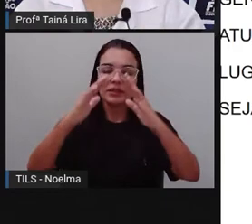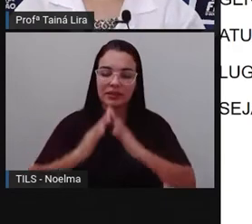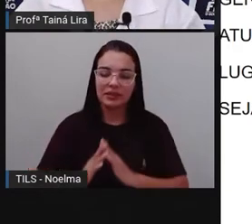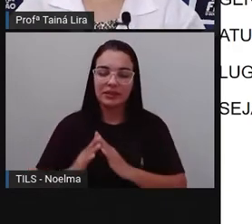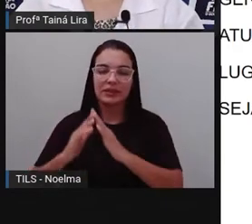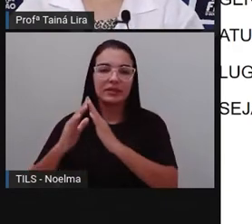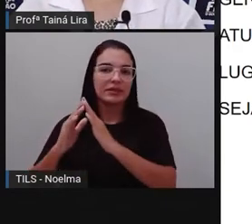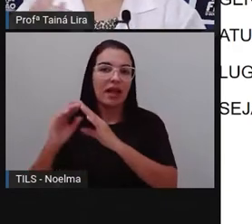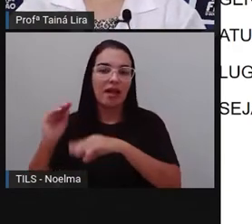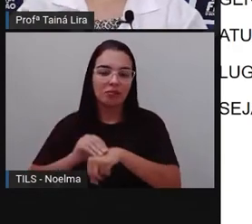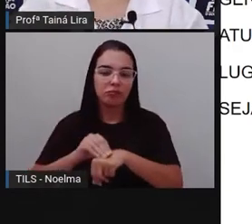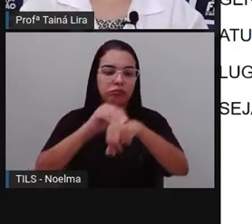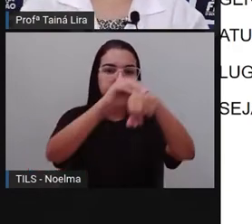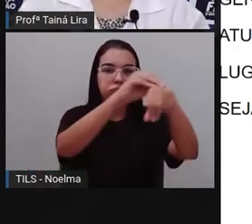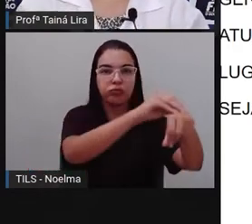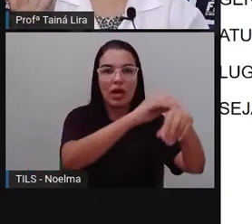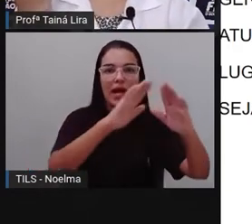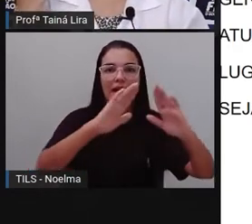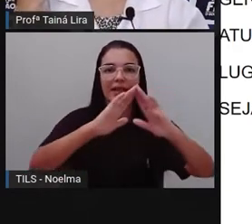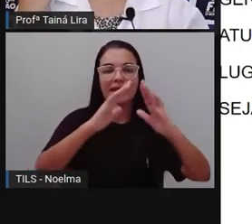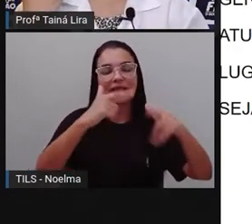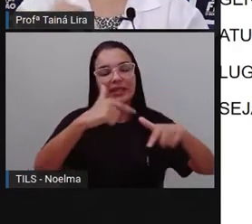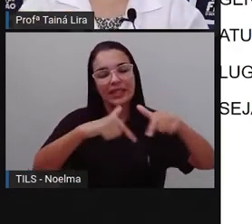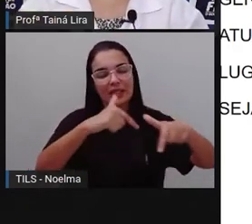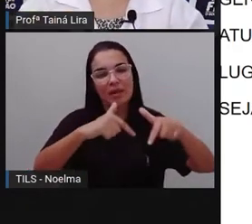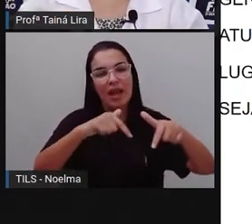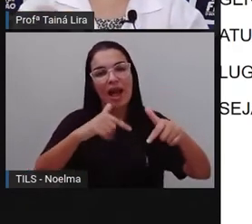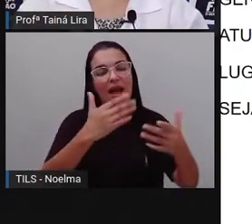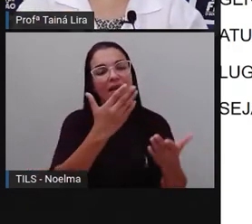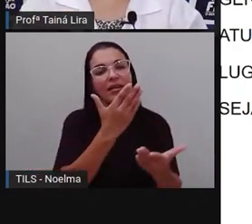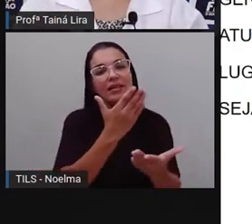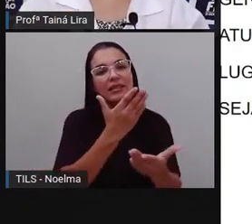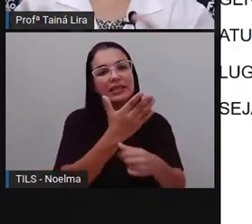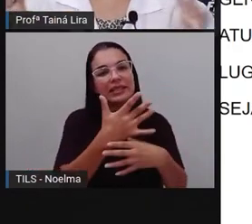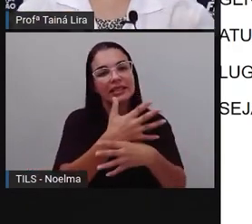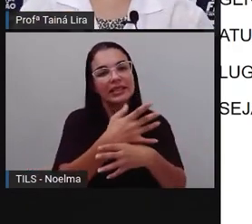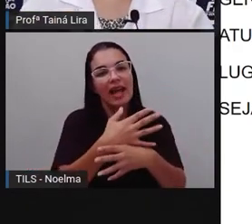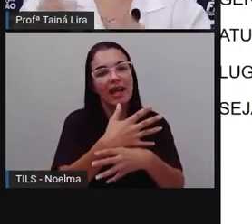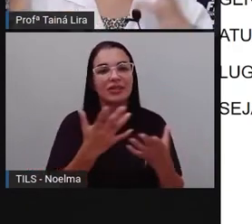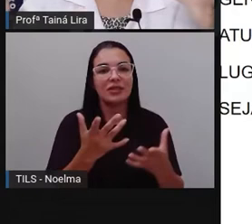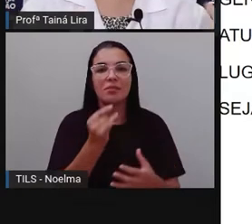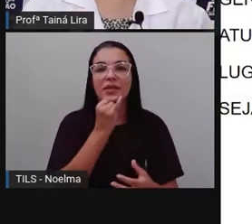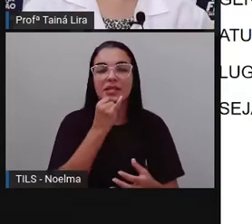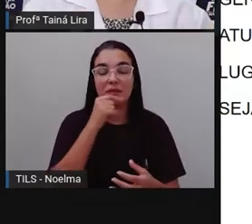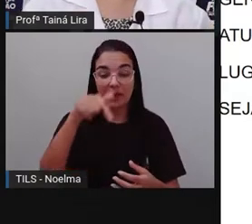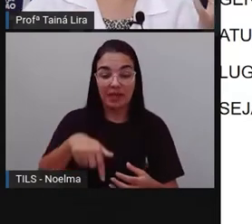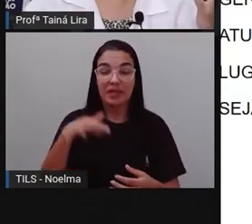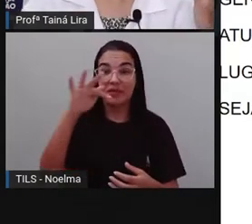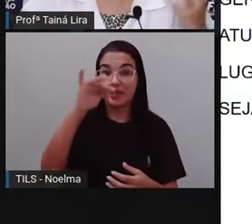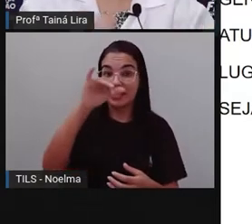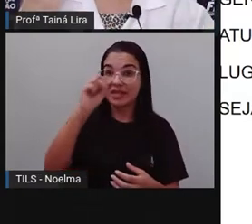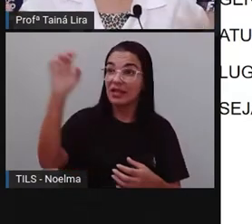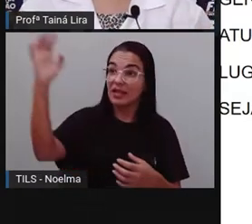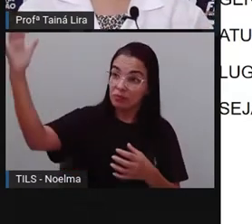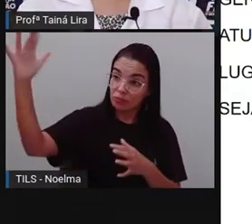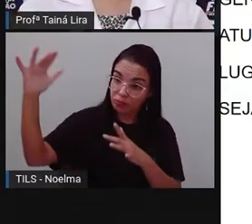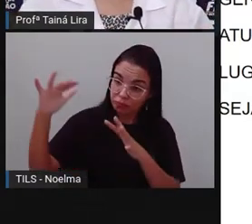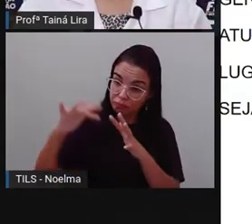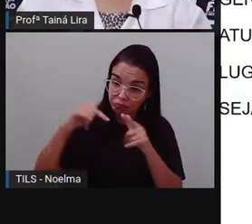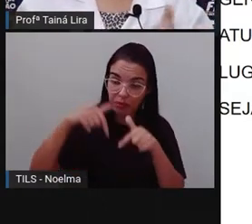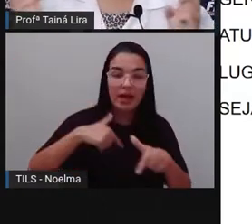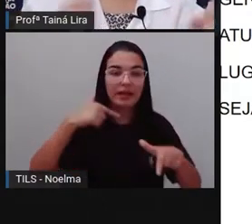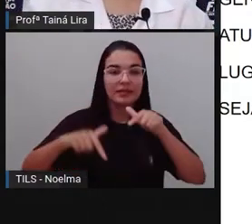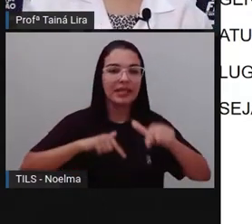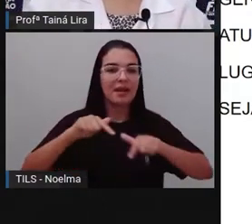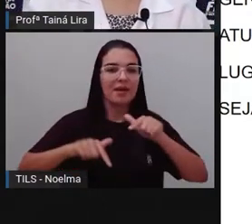trabalham realmente na cidade. Eles vêm, né? Para a Feira de Santana mesmo, né? Que é um grande centro urbano, para trabalhar.